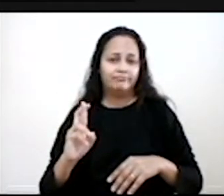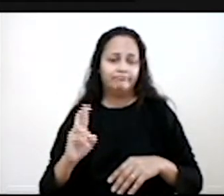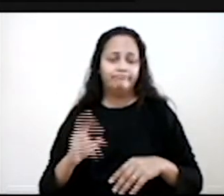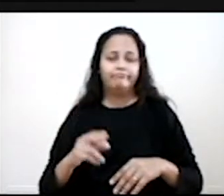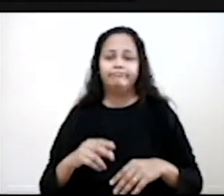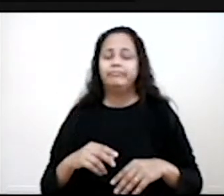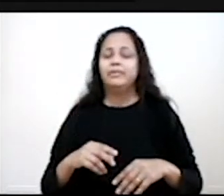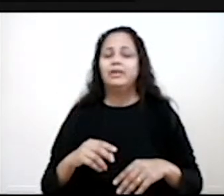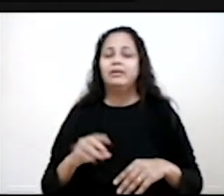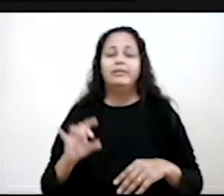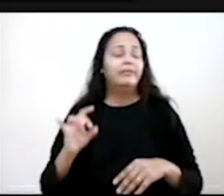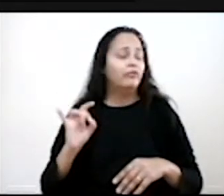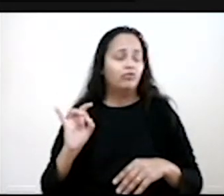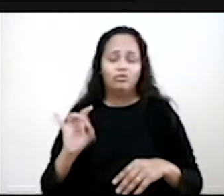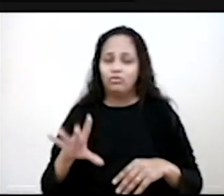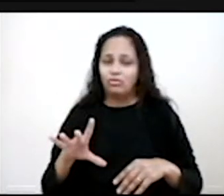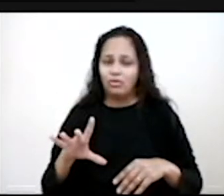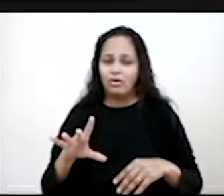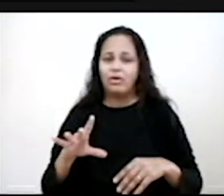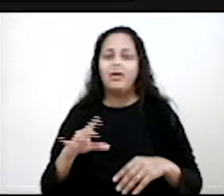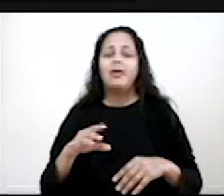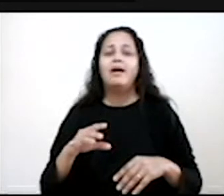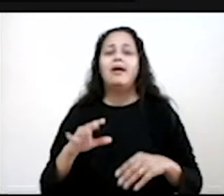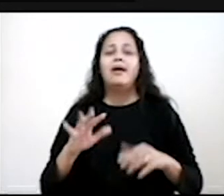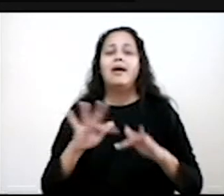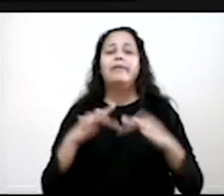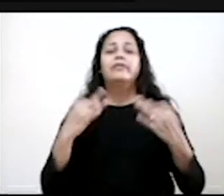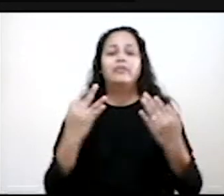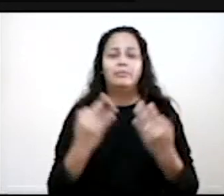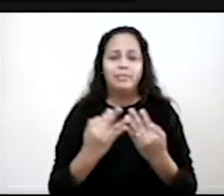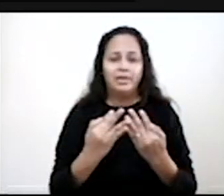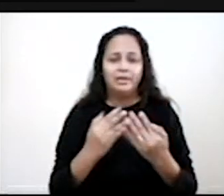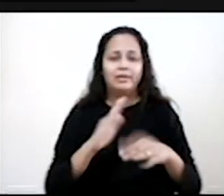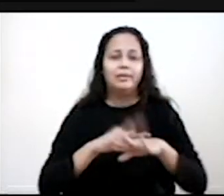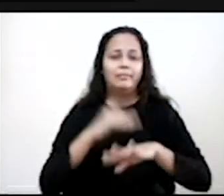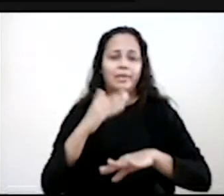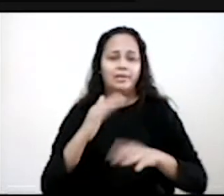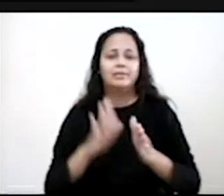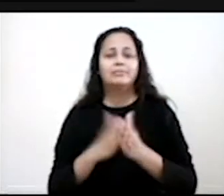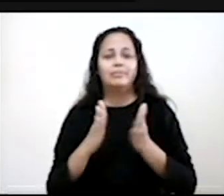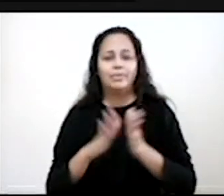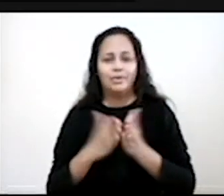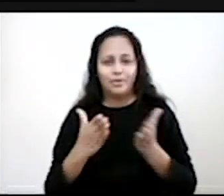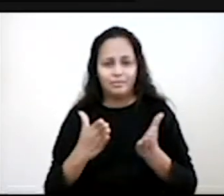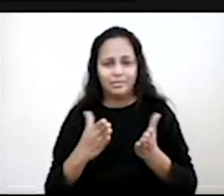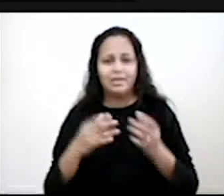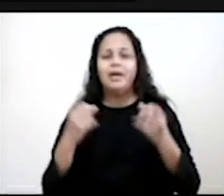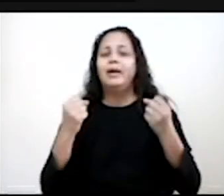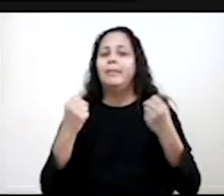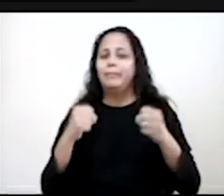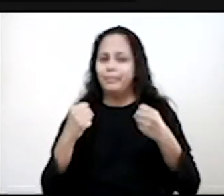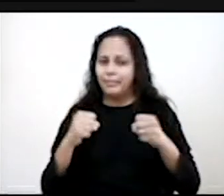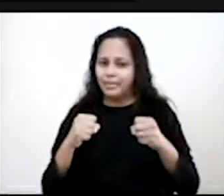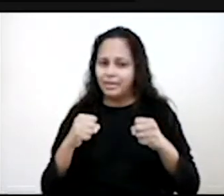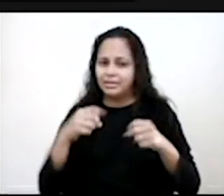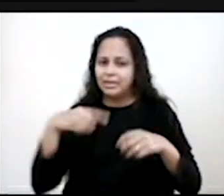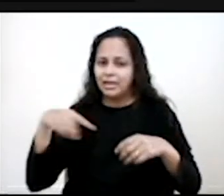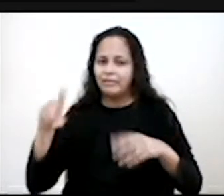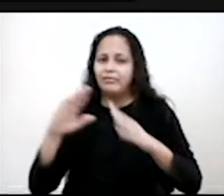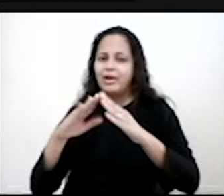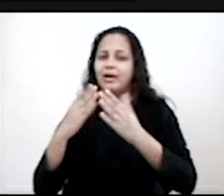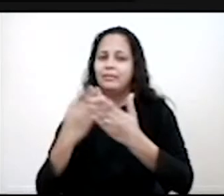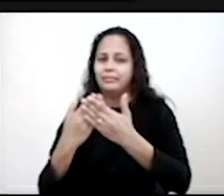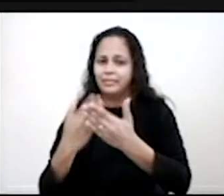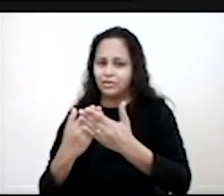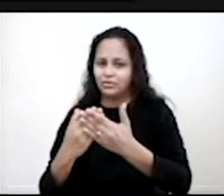porque aquelas mais... as famílias mais carentes, elas ganham bolsa-família. Então, são obrigadas a deixar a criança na escola para ter esse auxílio do governo.